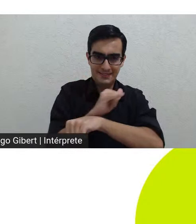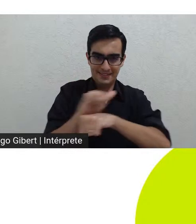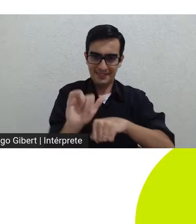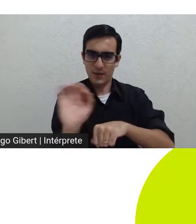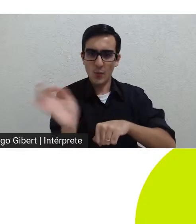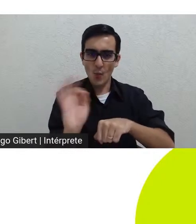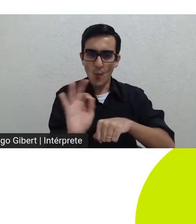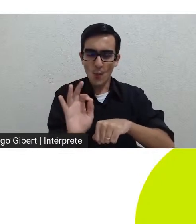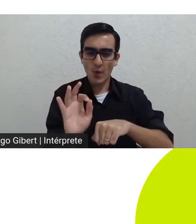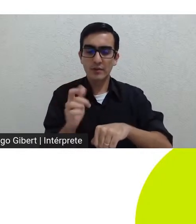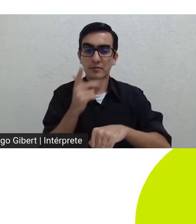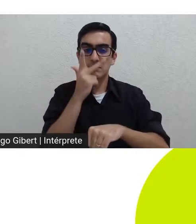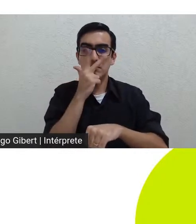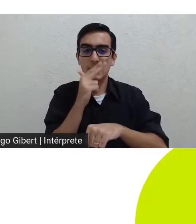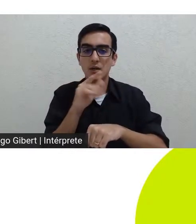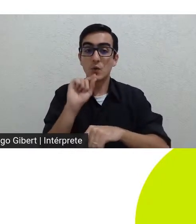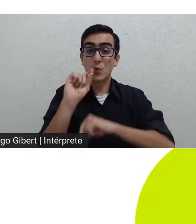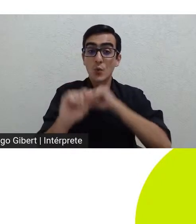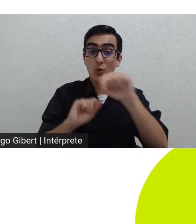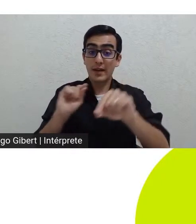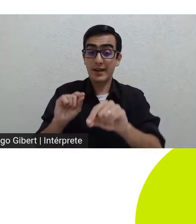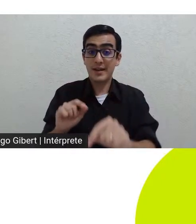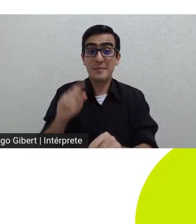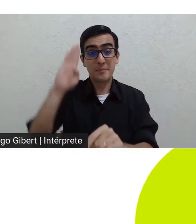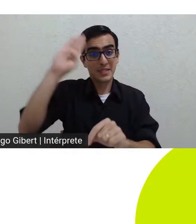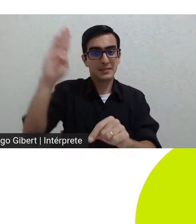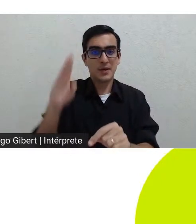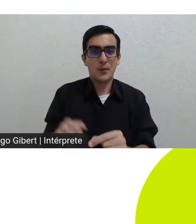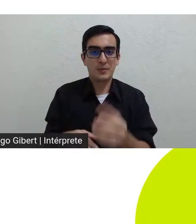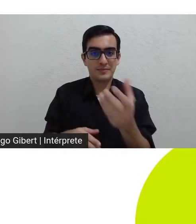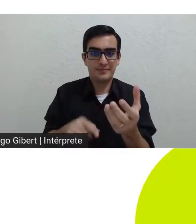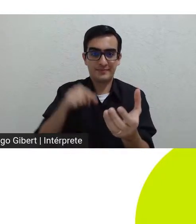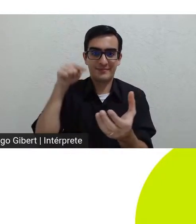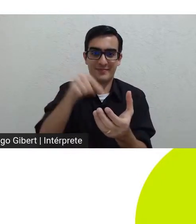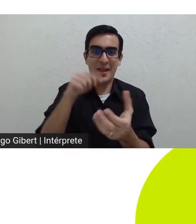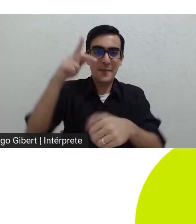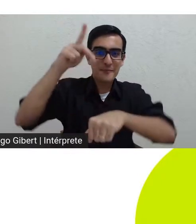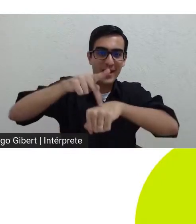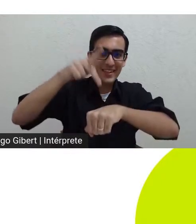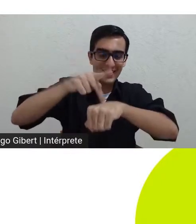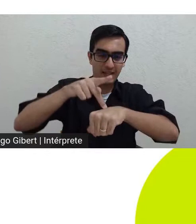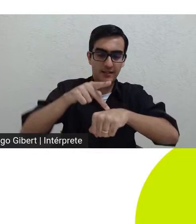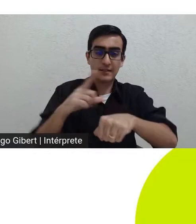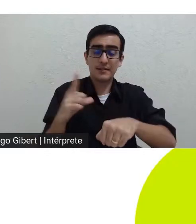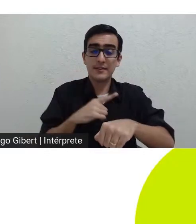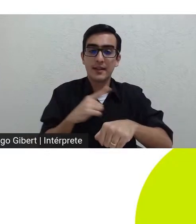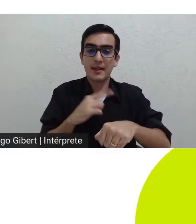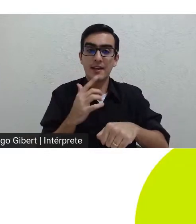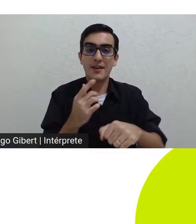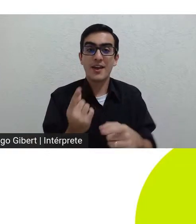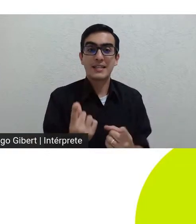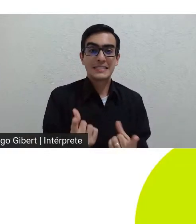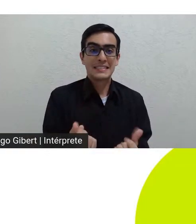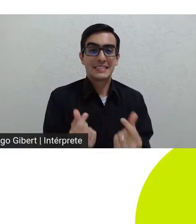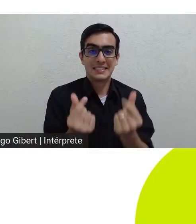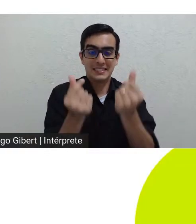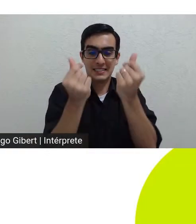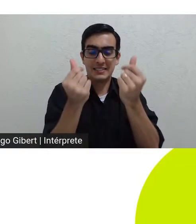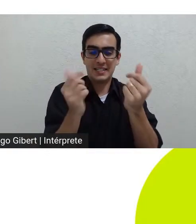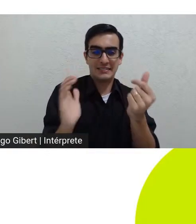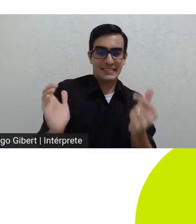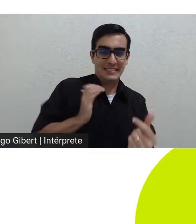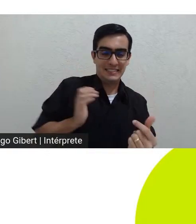status de protagonista e passou a adquirir uma riqueza simbólica que não havia